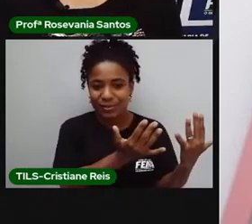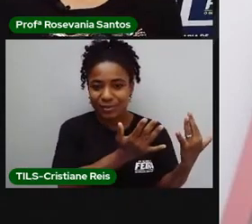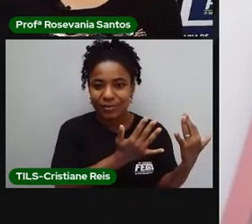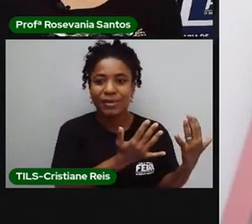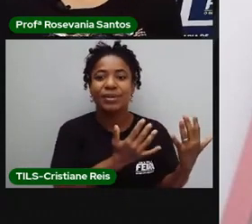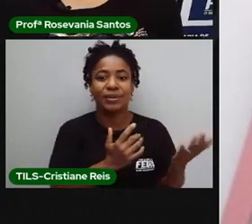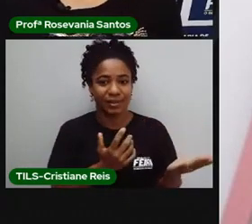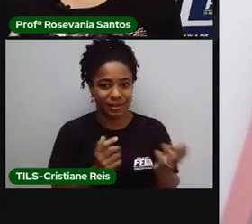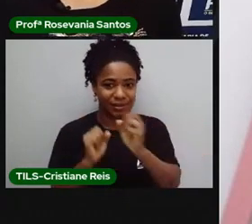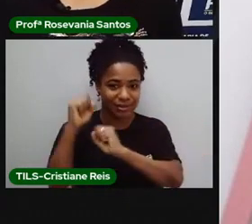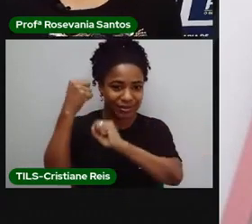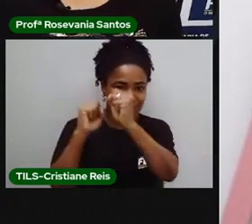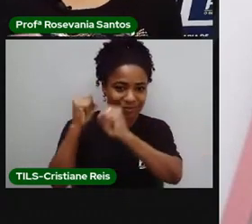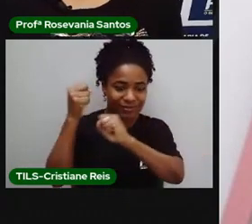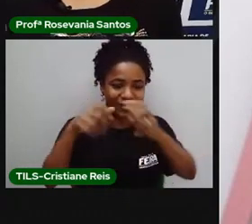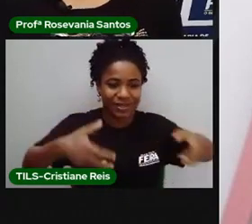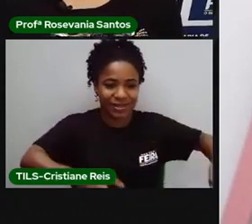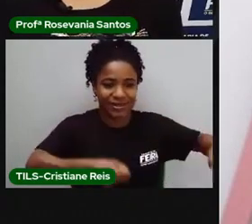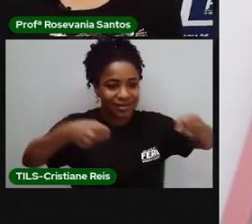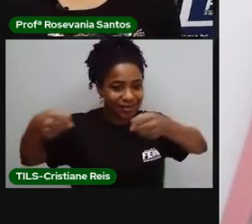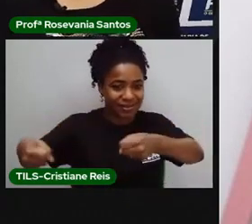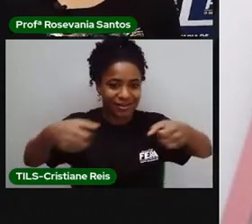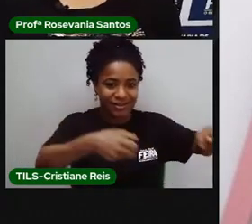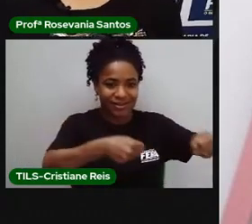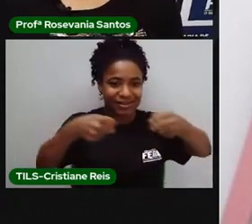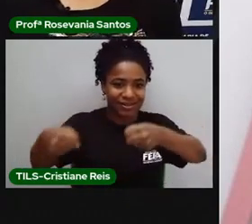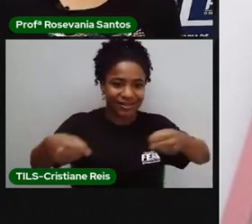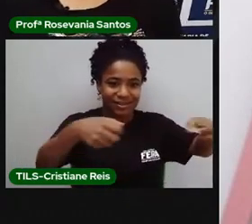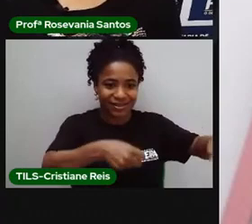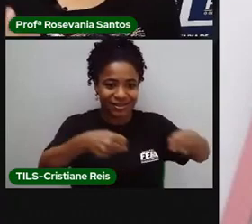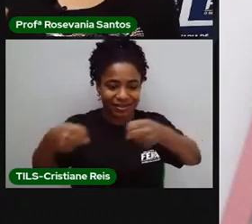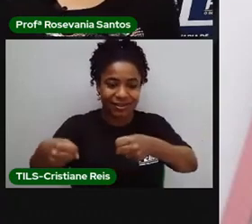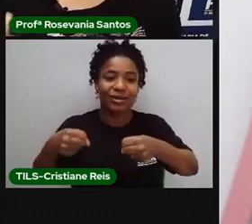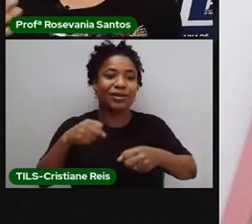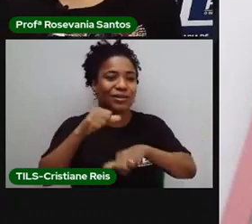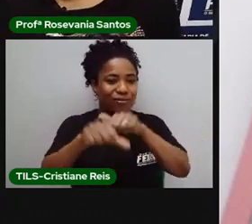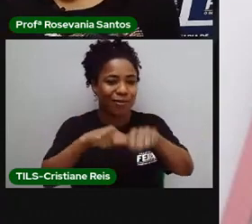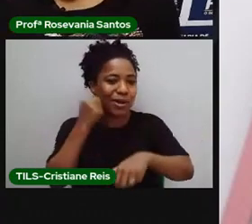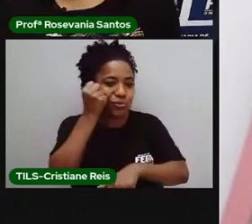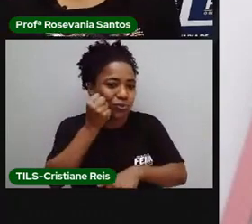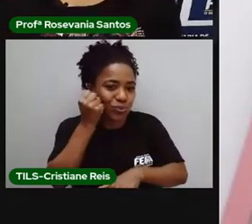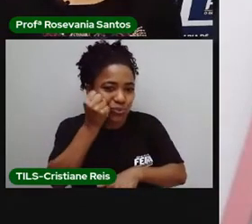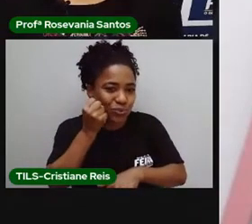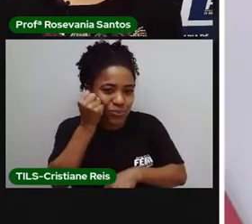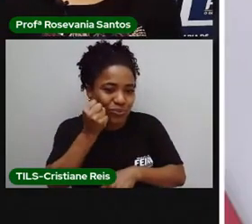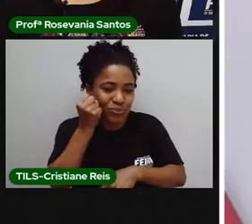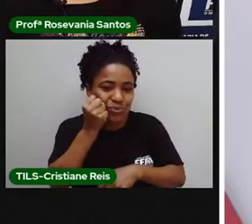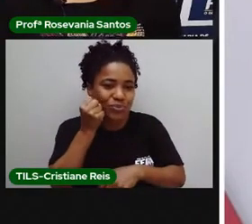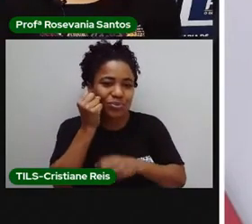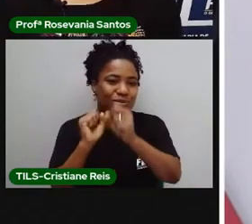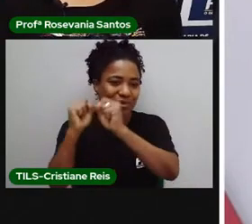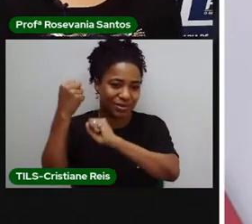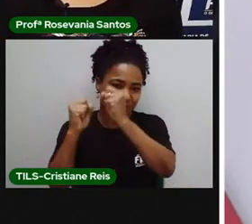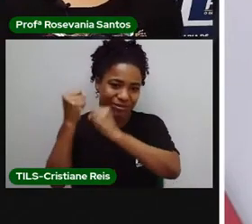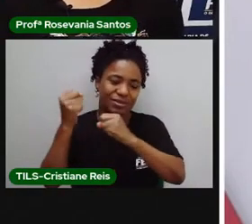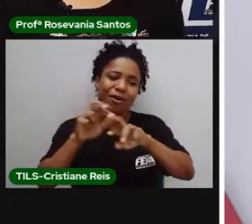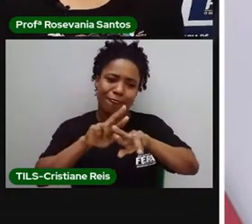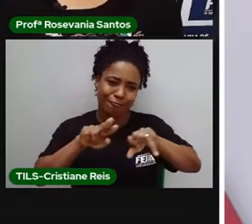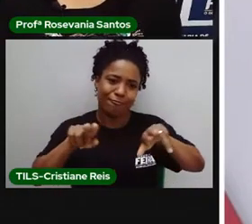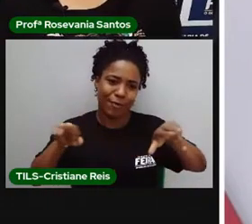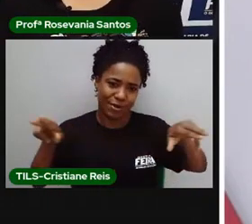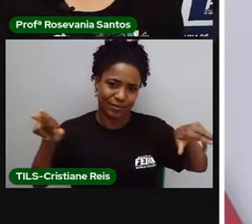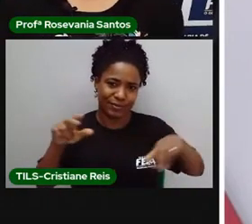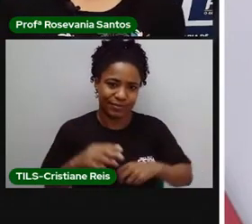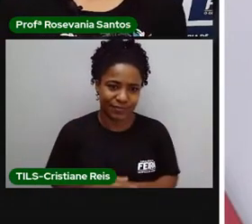indústrias ali, para serem transformados, no caso das frutas, transformados em frutos, em polpas, o que foi lá, né. Aí, o setor